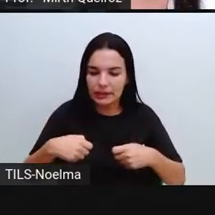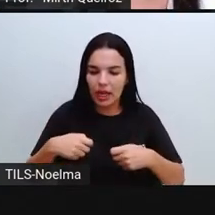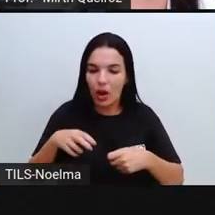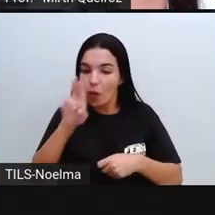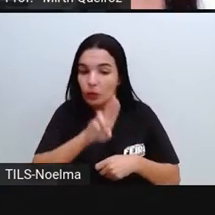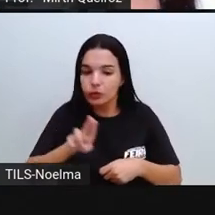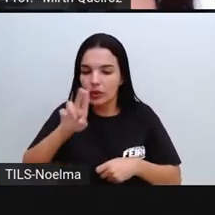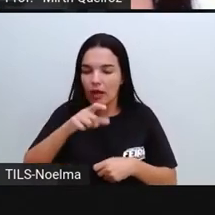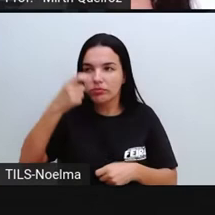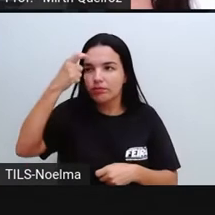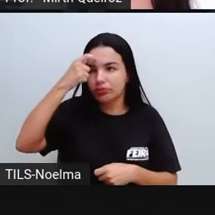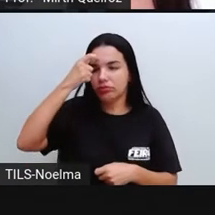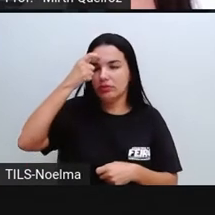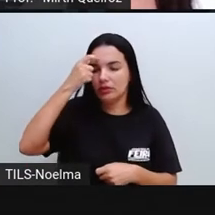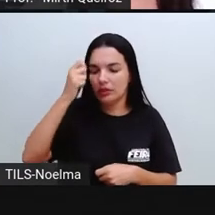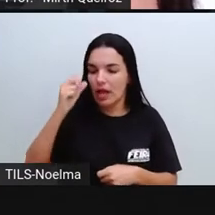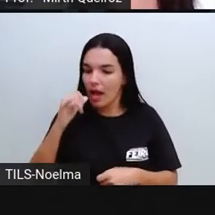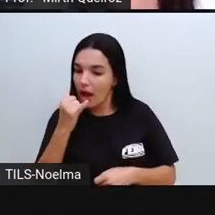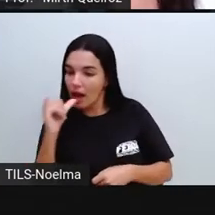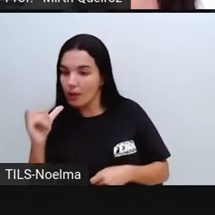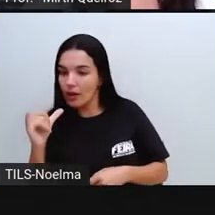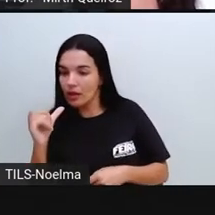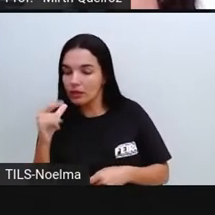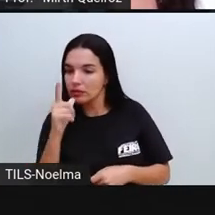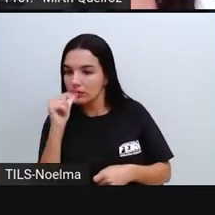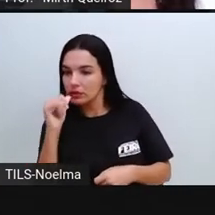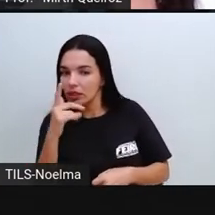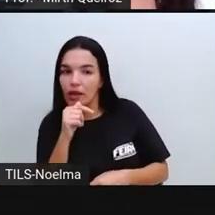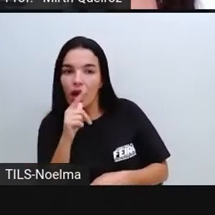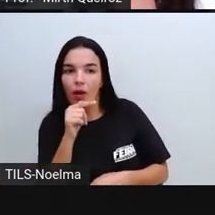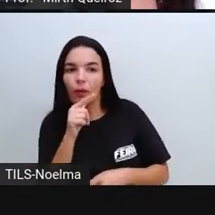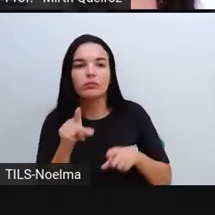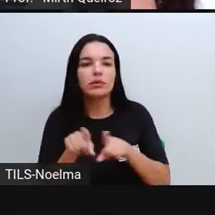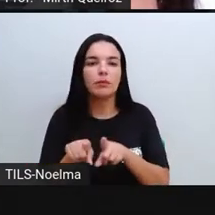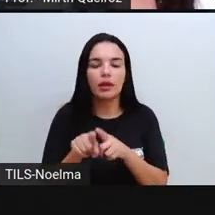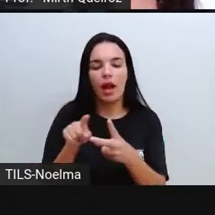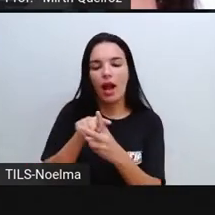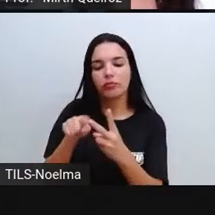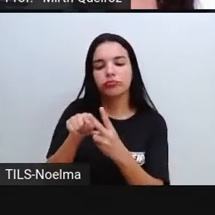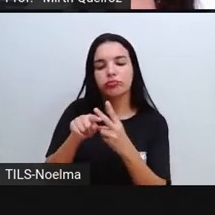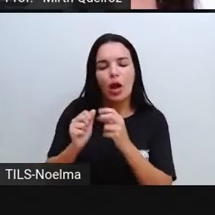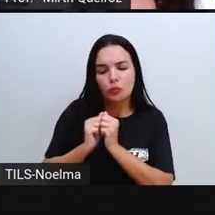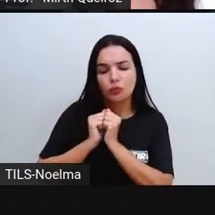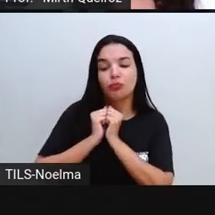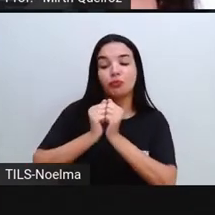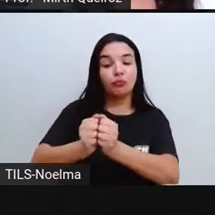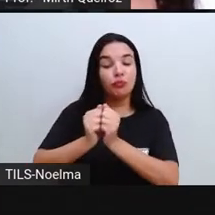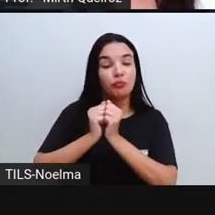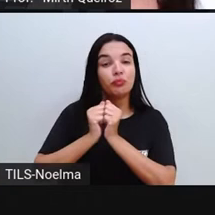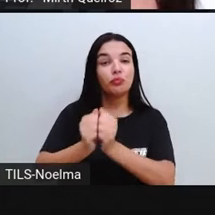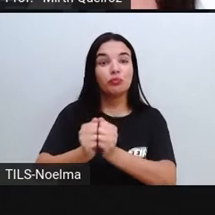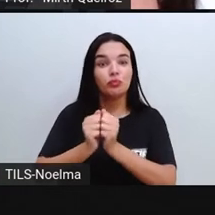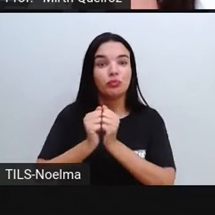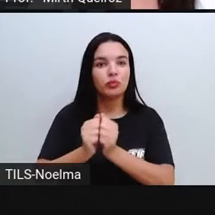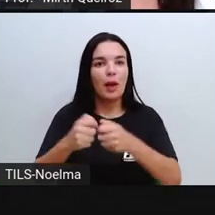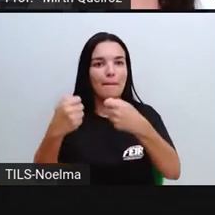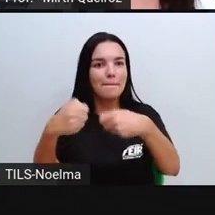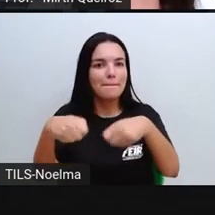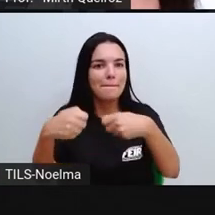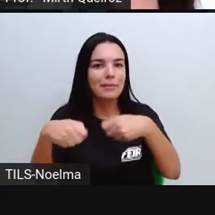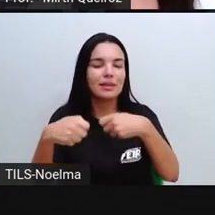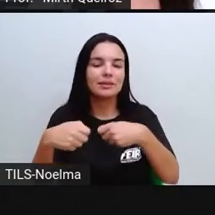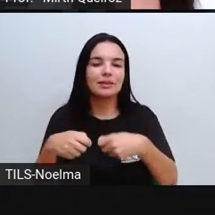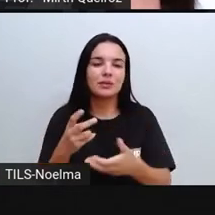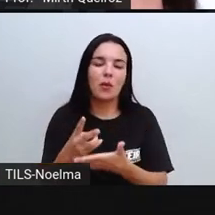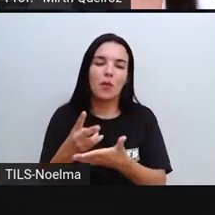tanto a energia quanto a água. E as duas ali, ó, esses dois fatores que a gente precisa estão